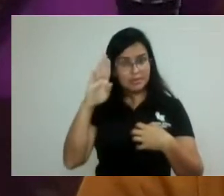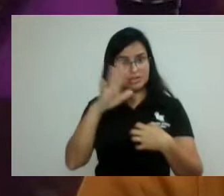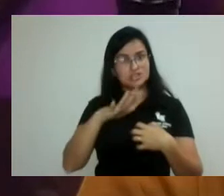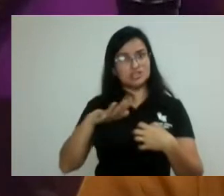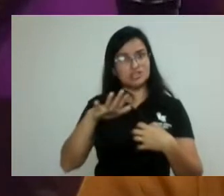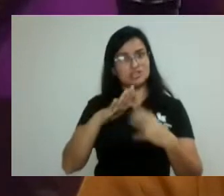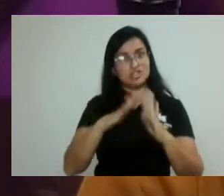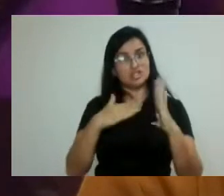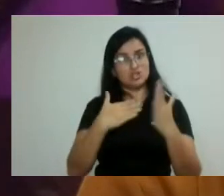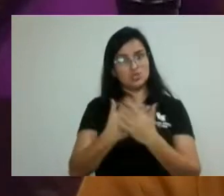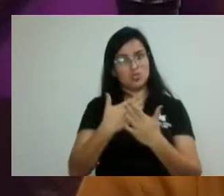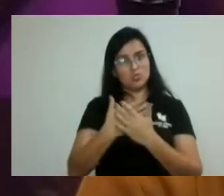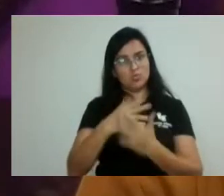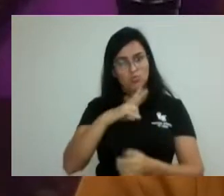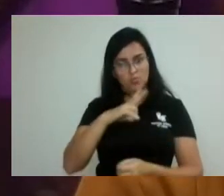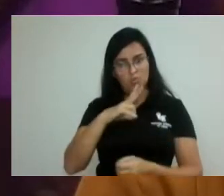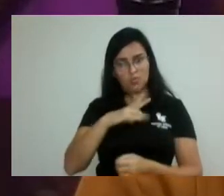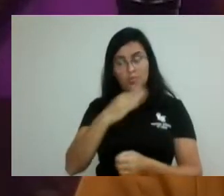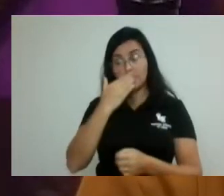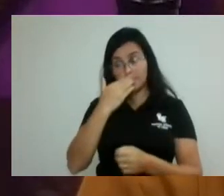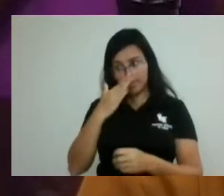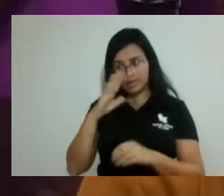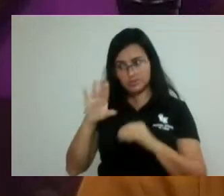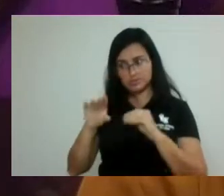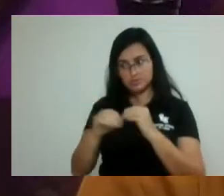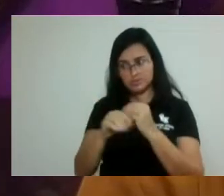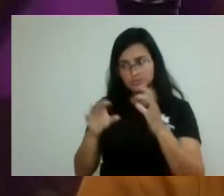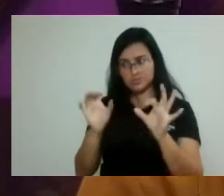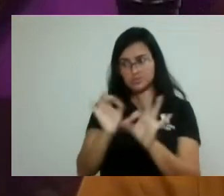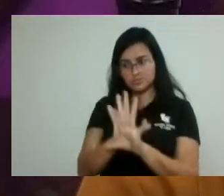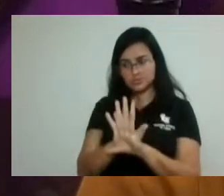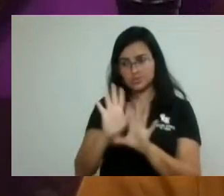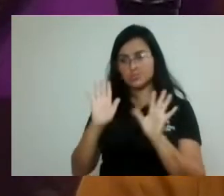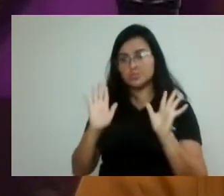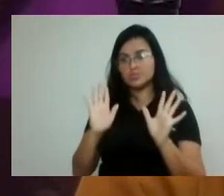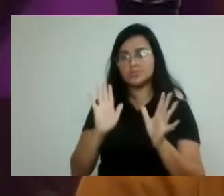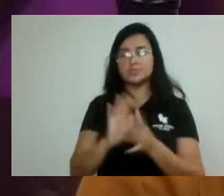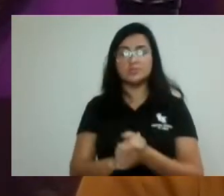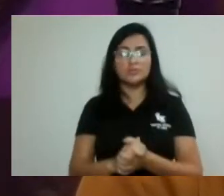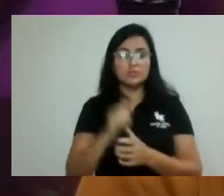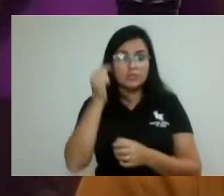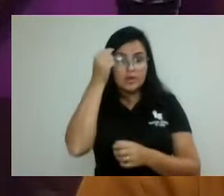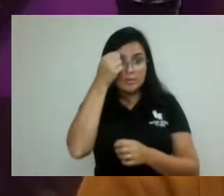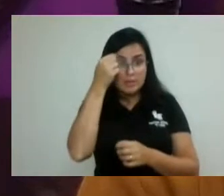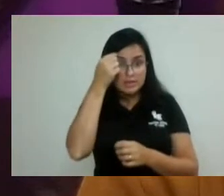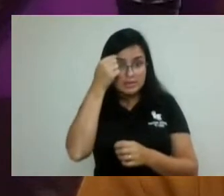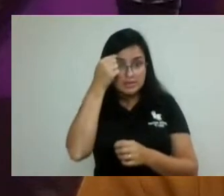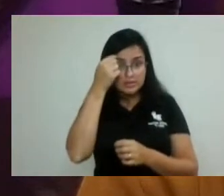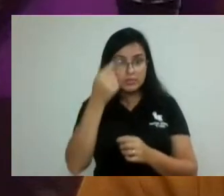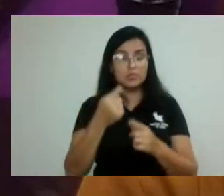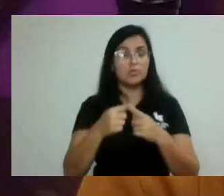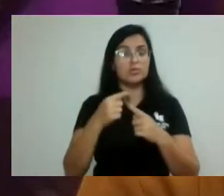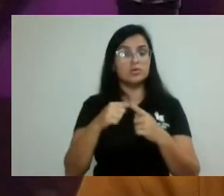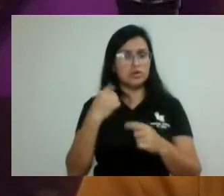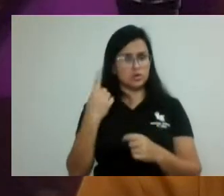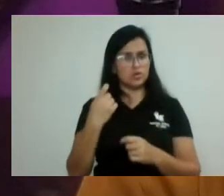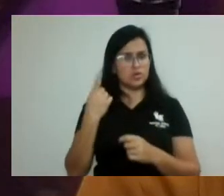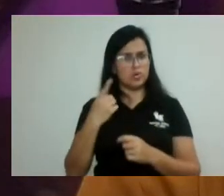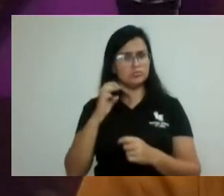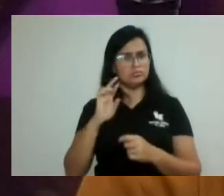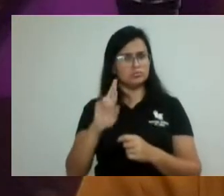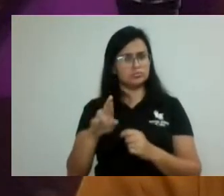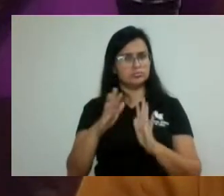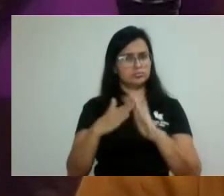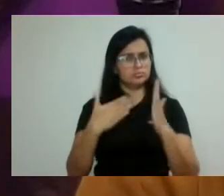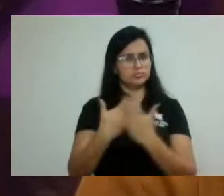só mais um segundinho para eu acabar de falar, eu fico pensando, porque nós representamos também os professores da rede privada, eu fico